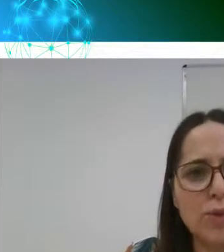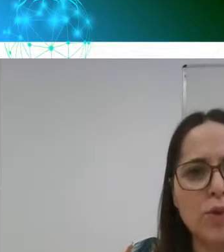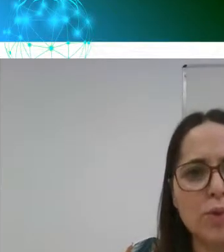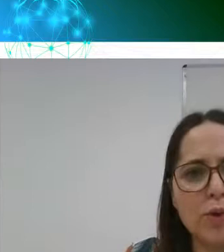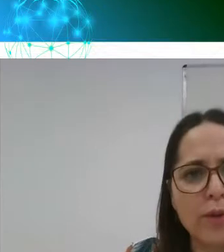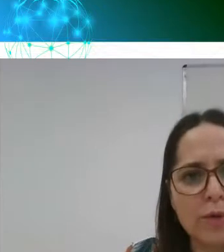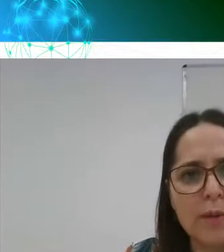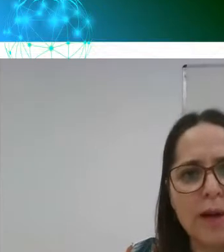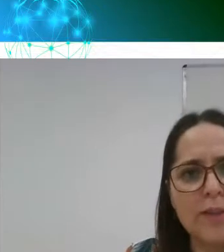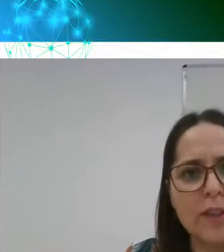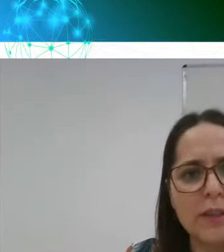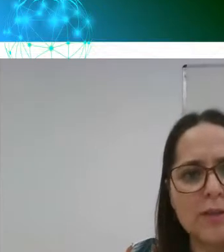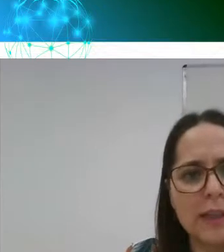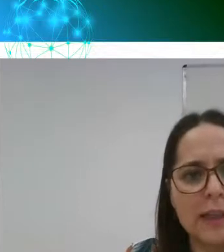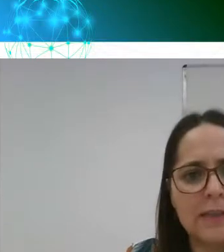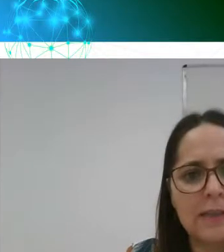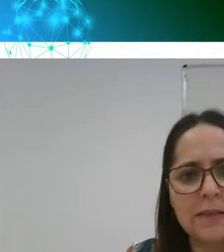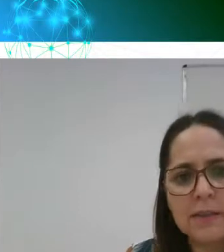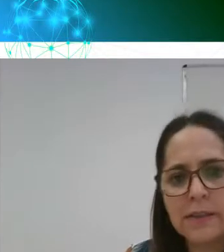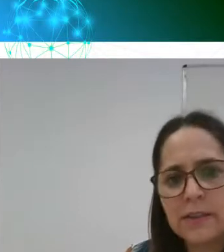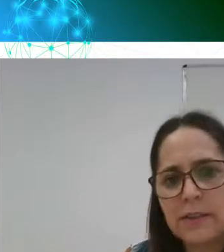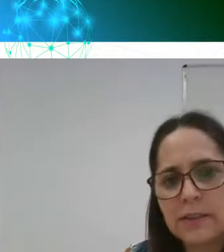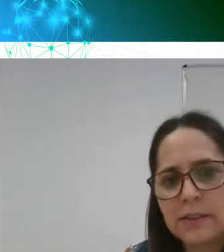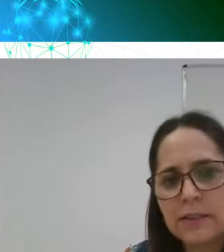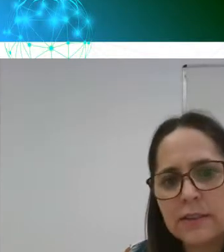passamos para o teu trabalho, então, tá?